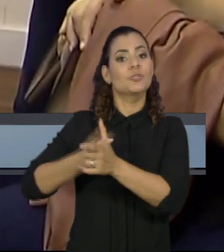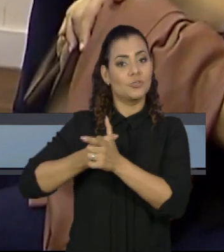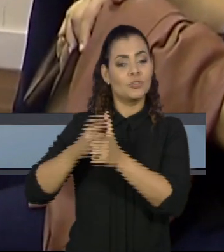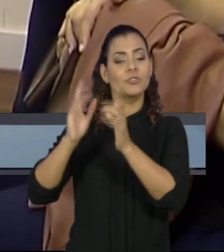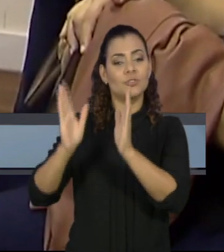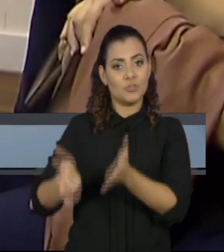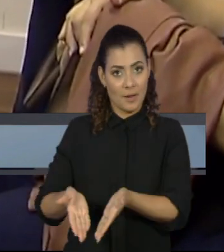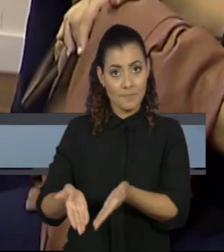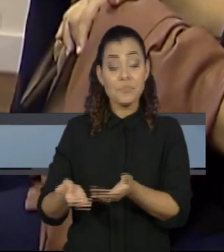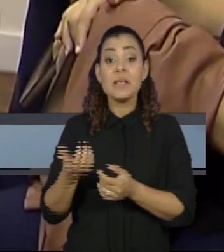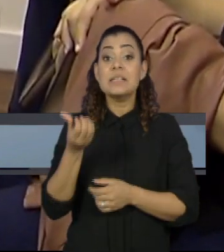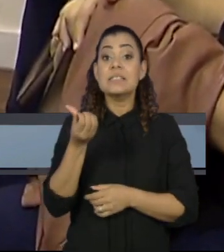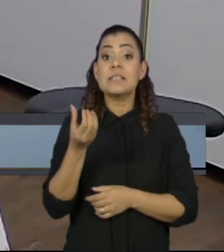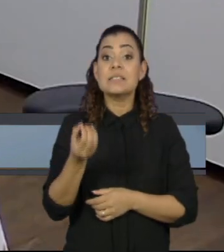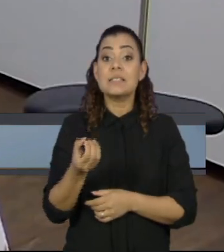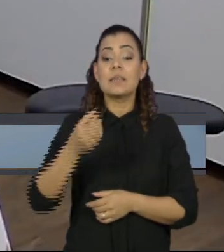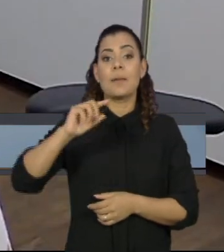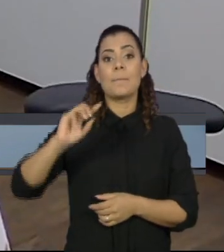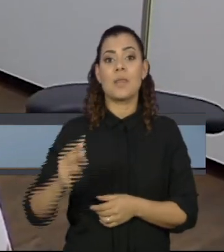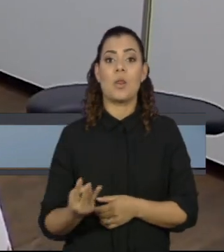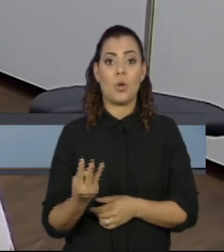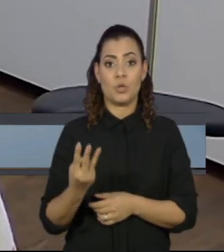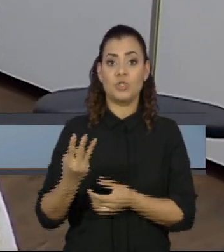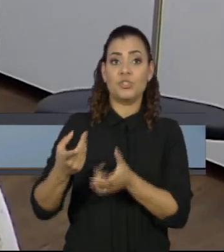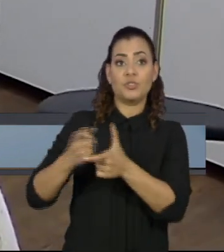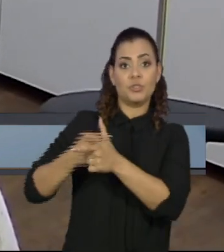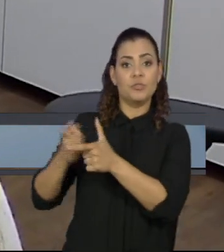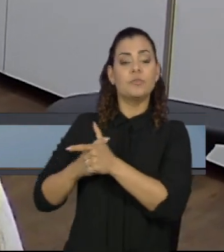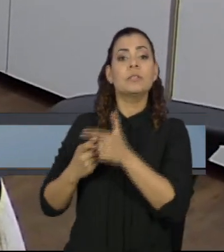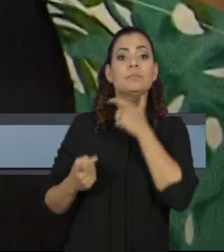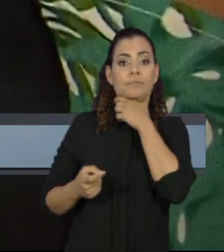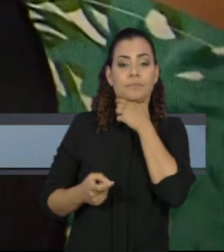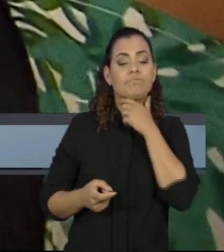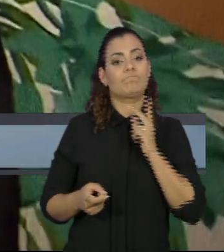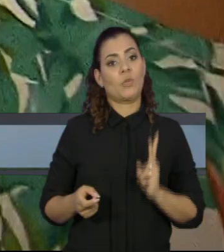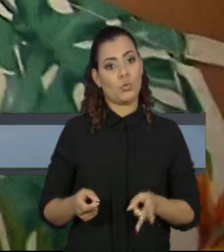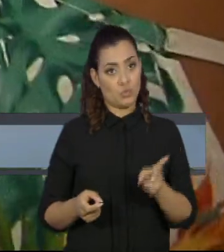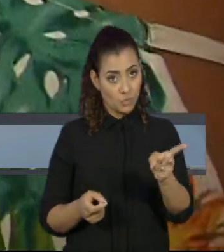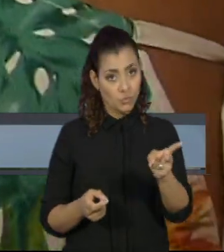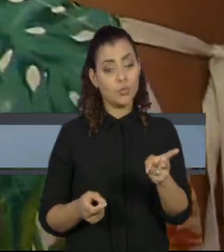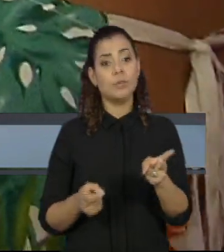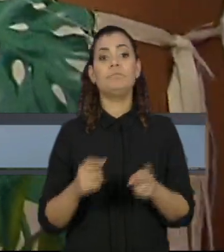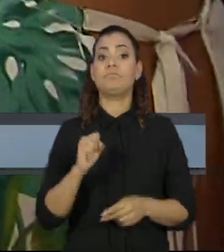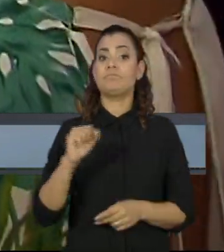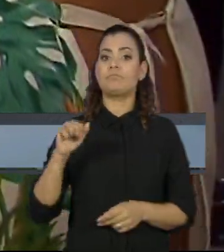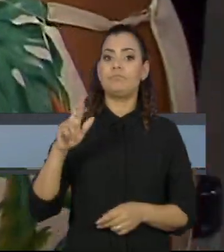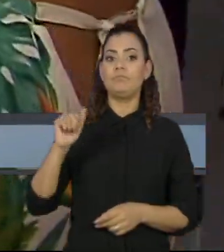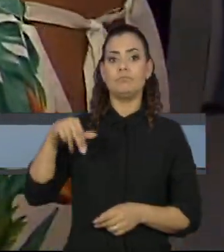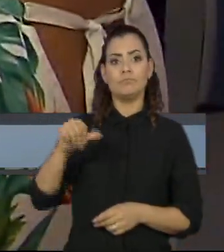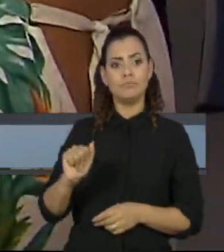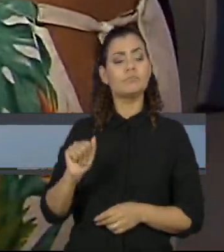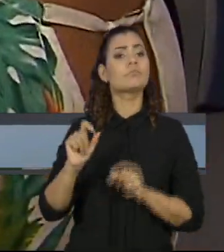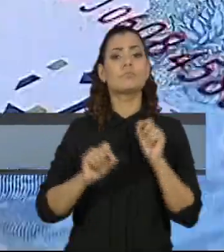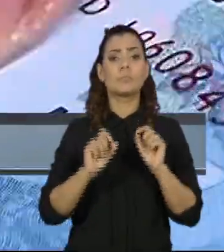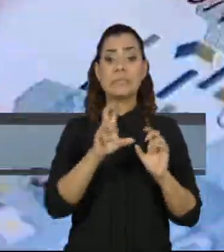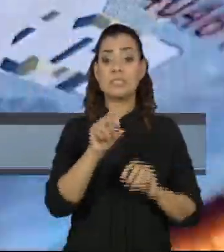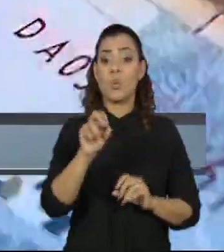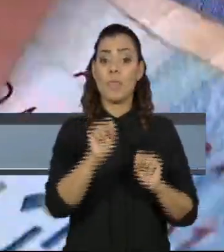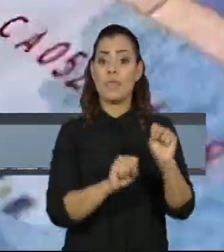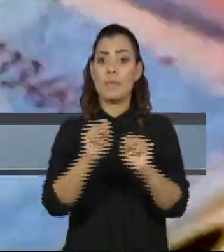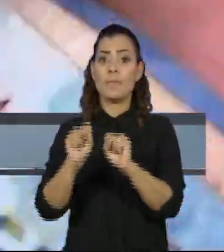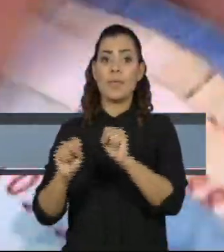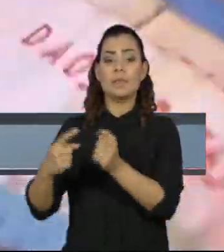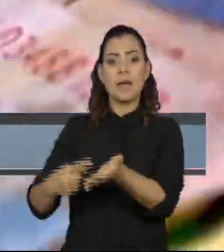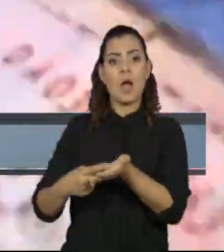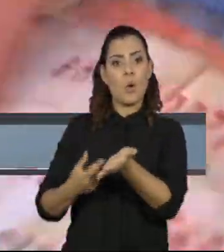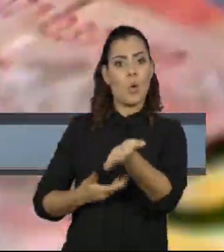mais de 60 milhões de dívidas ainda estão abertas. Segundo o Serasa, 50 empresas entraram em